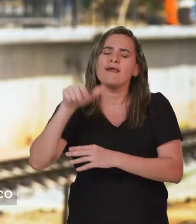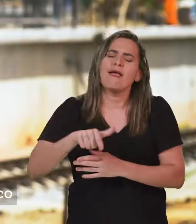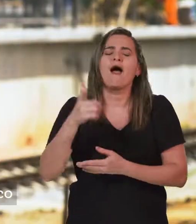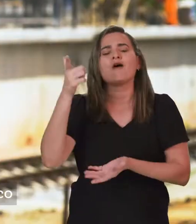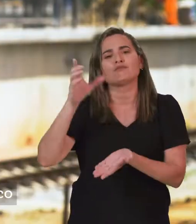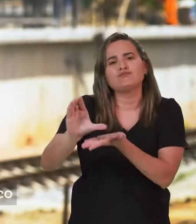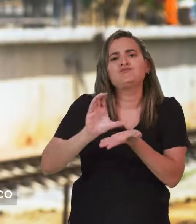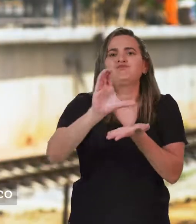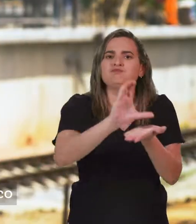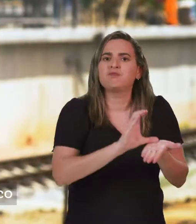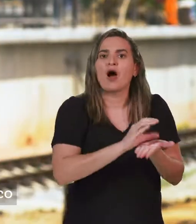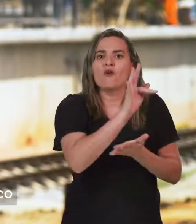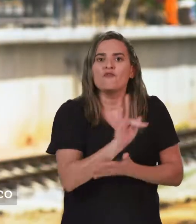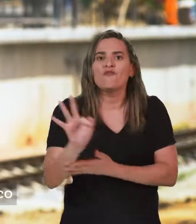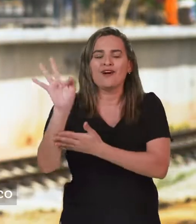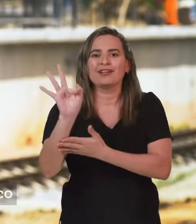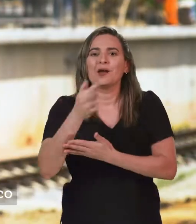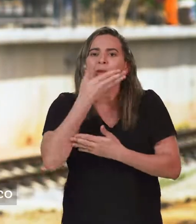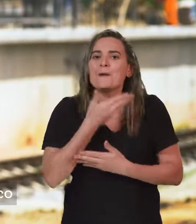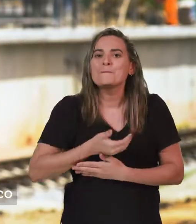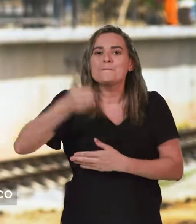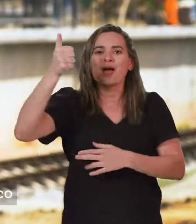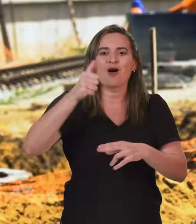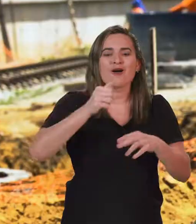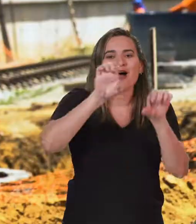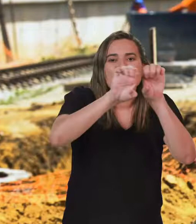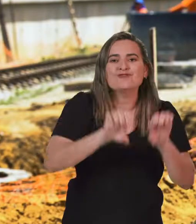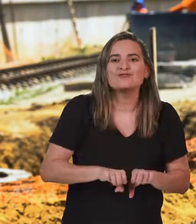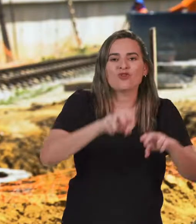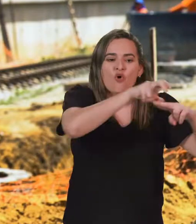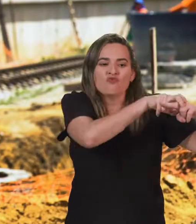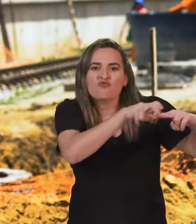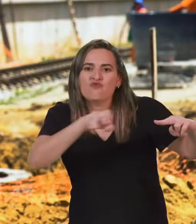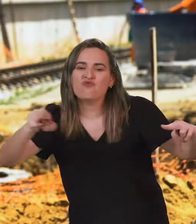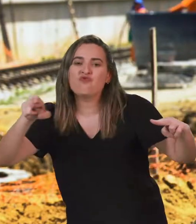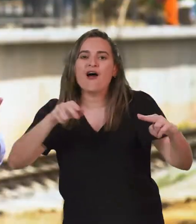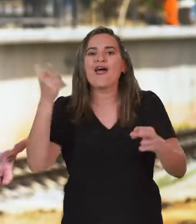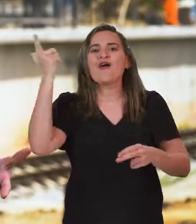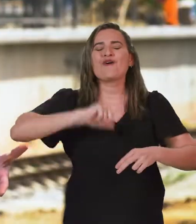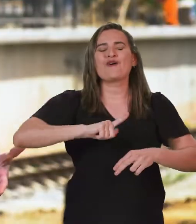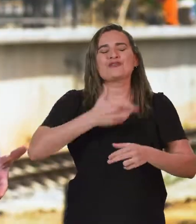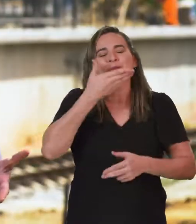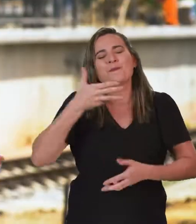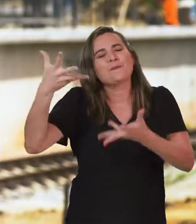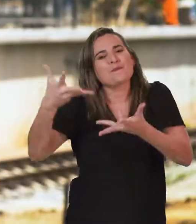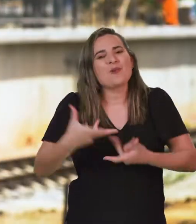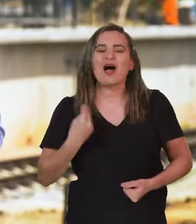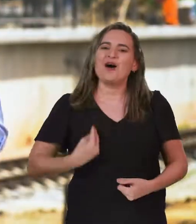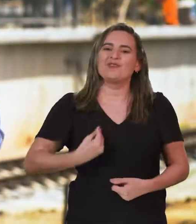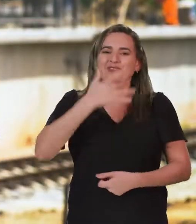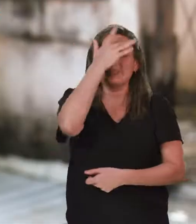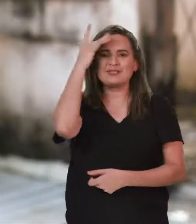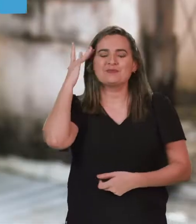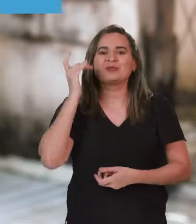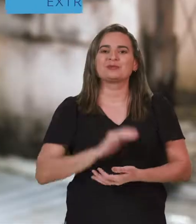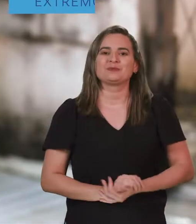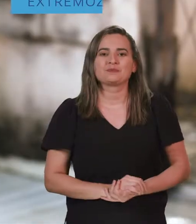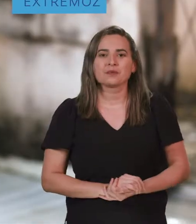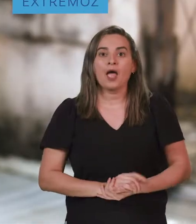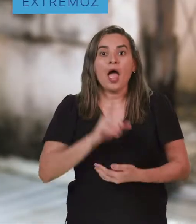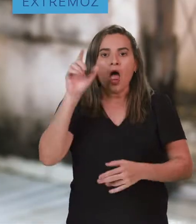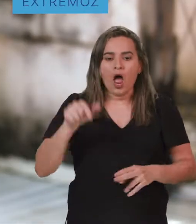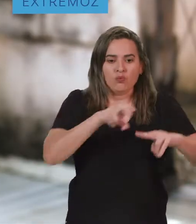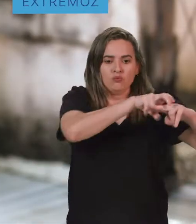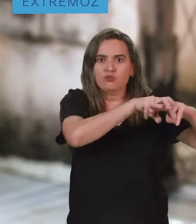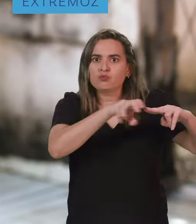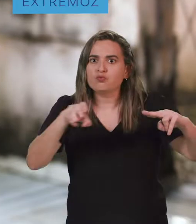para melhorar a infraestrutura do transporte público e a qualidade de vida das pessoas na região metropolitana. Mais um meio